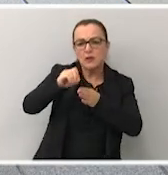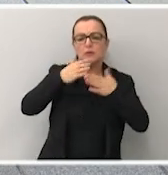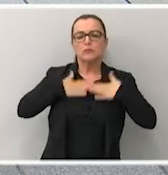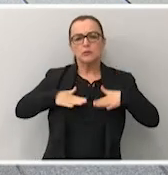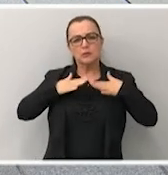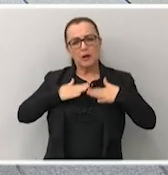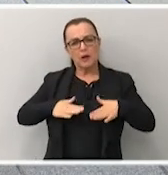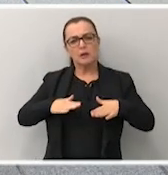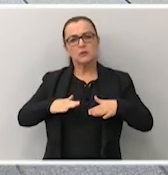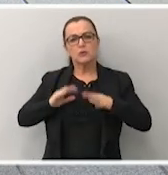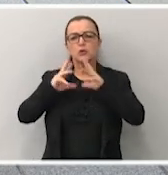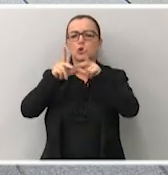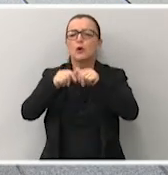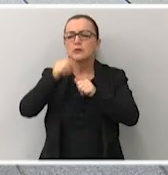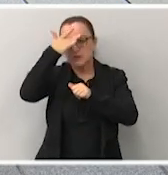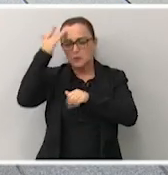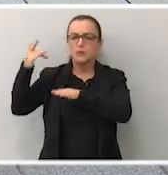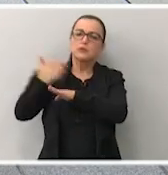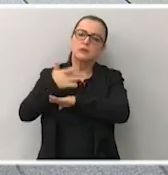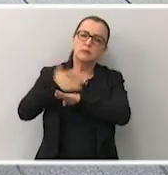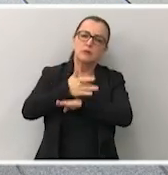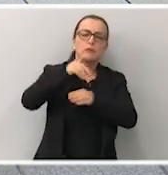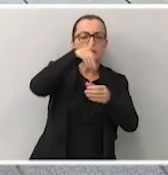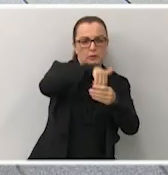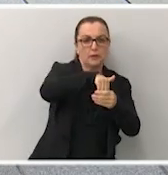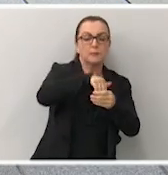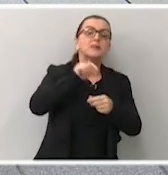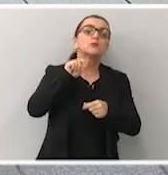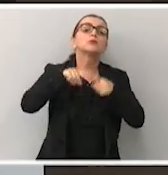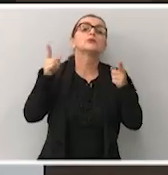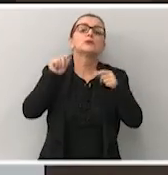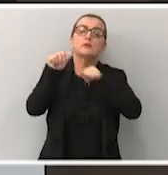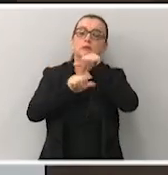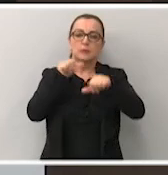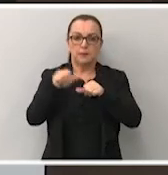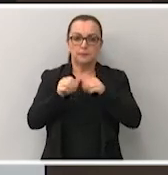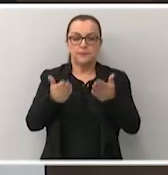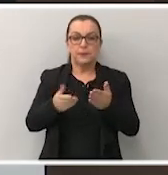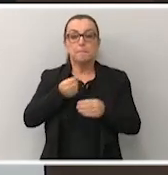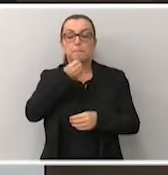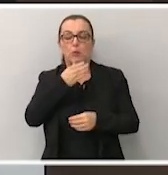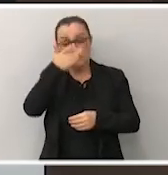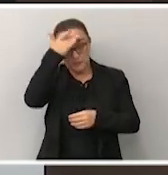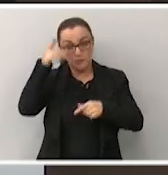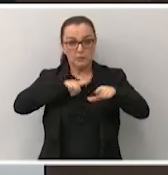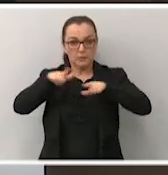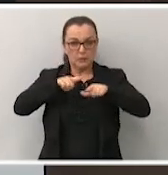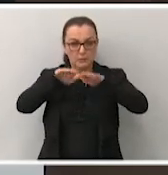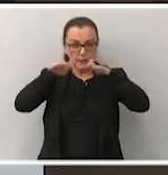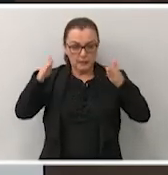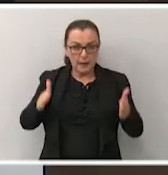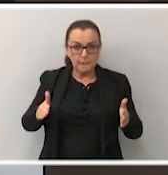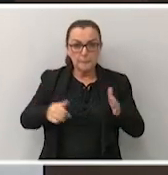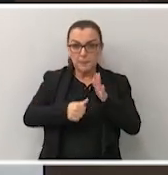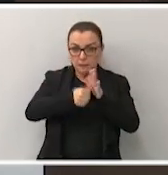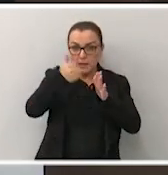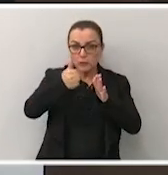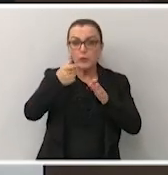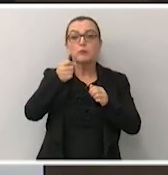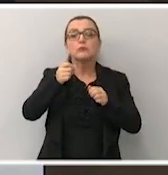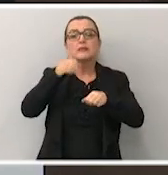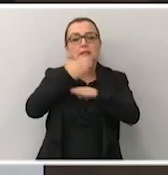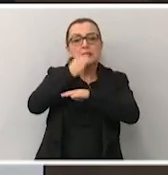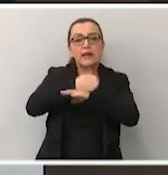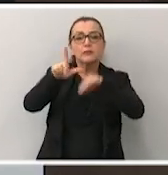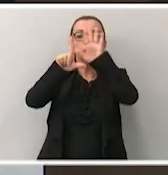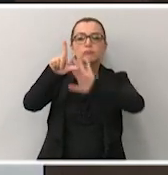a tranquilidade dessas pessoas que irão até as urnas. O que muda de fato? Bom, os mesários, primeiramente, serão treinados de